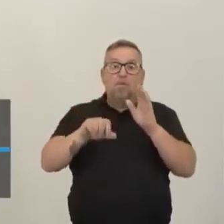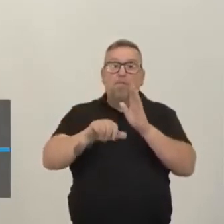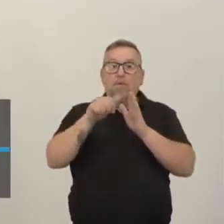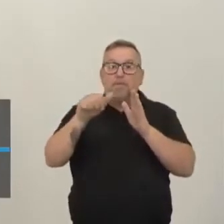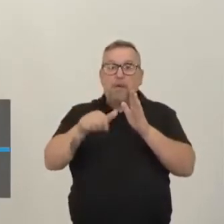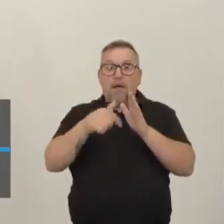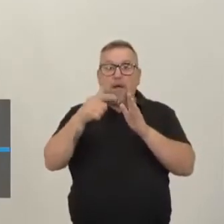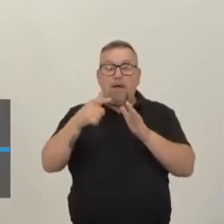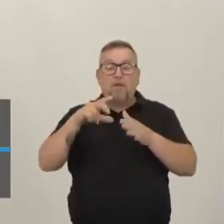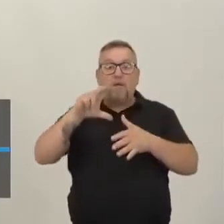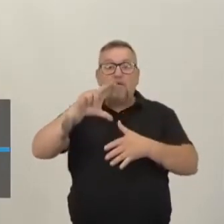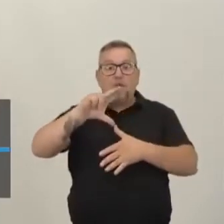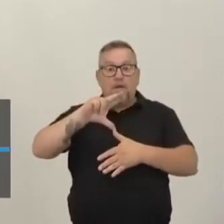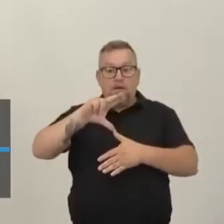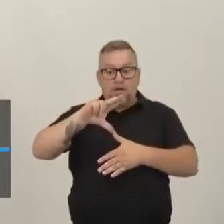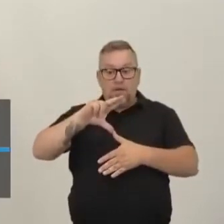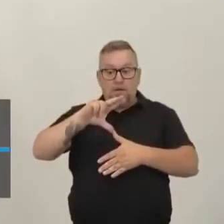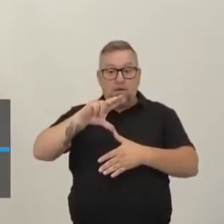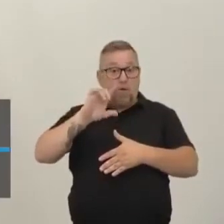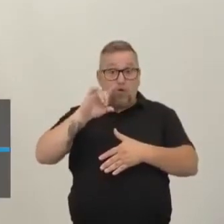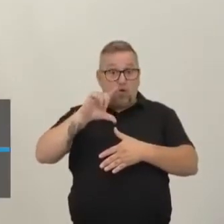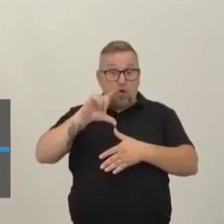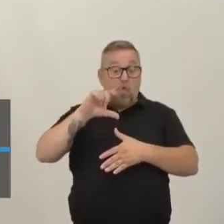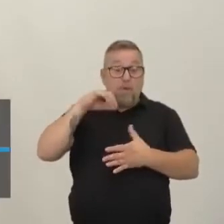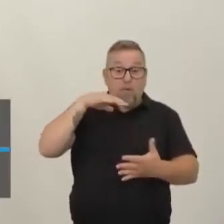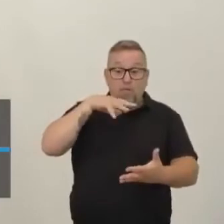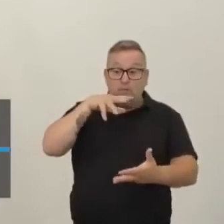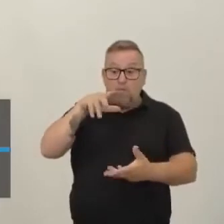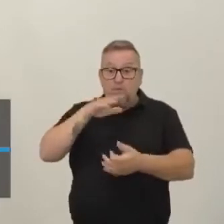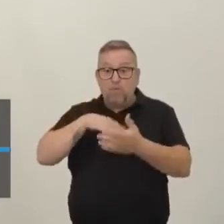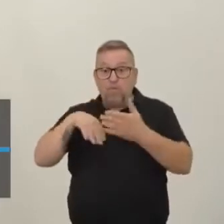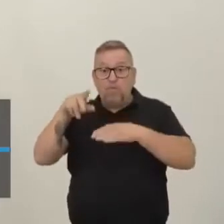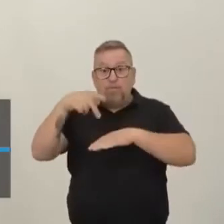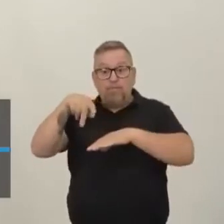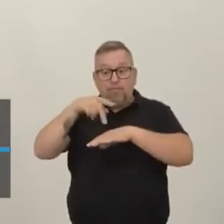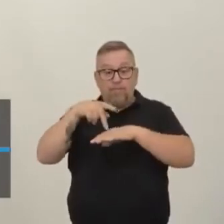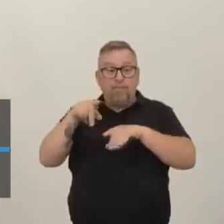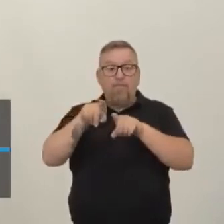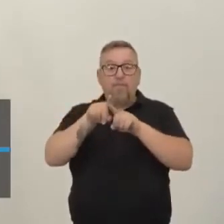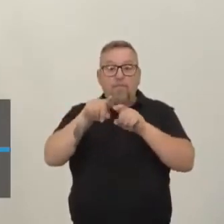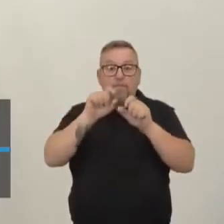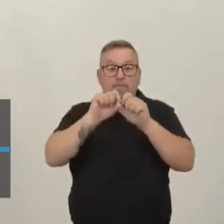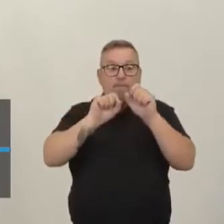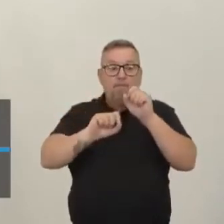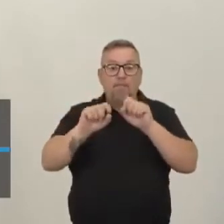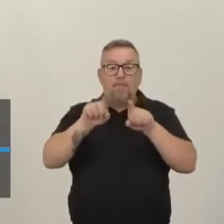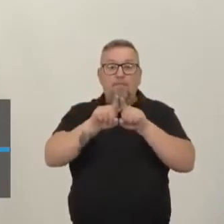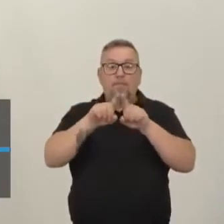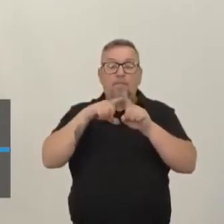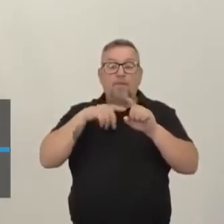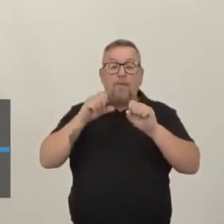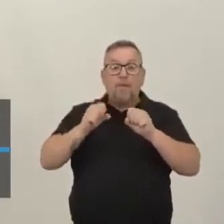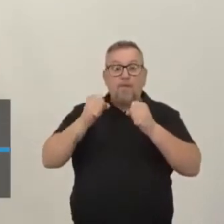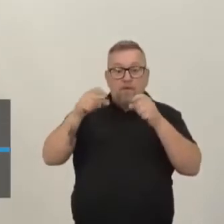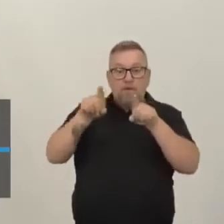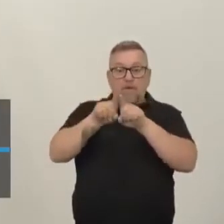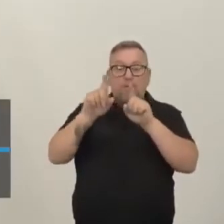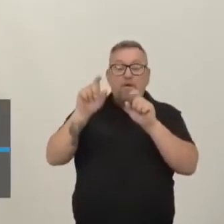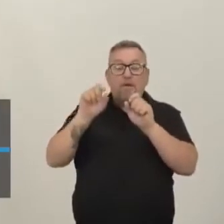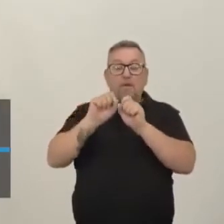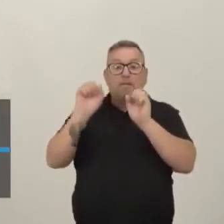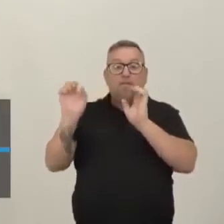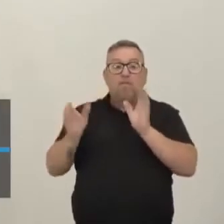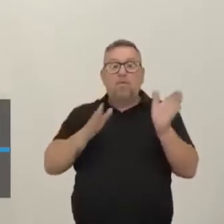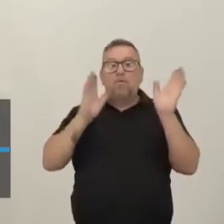América Latina, não só para a América Latina, como principalmente para os países que estão aí dependendo aí dessa produção